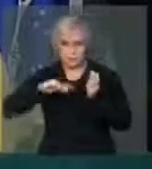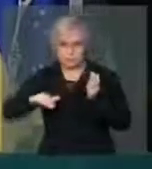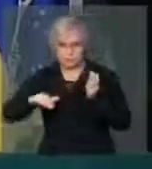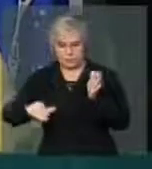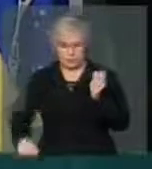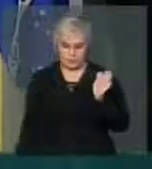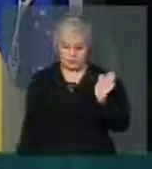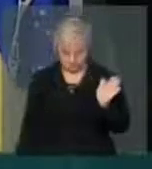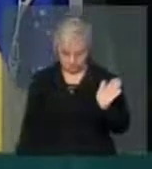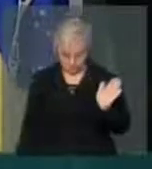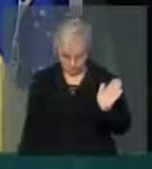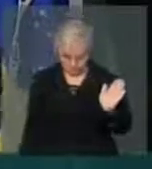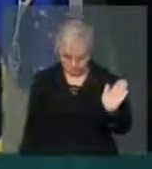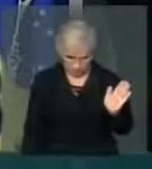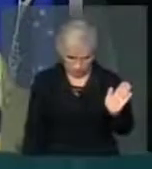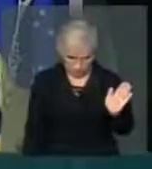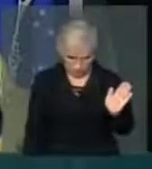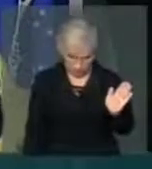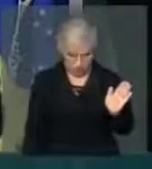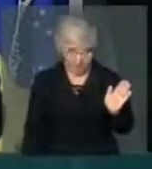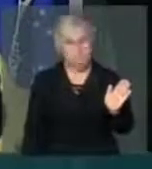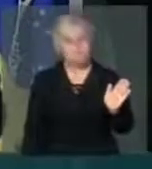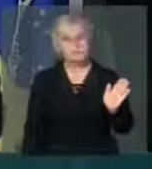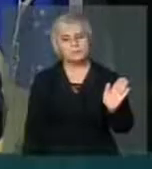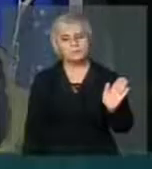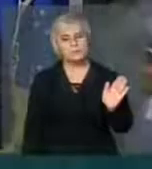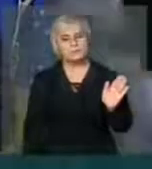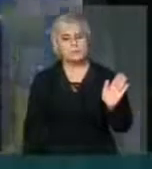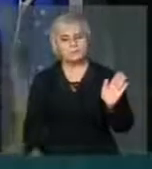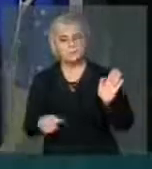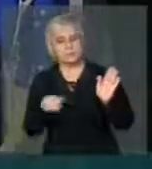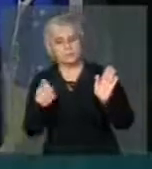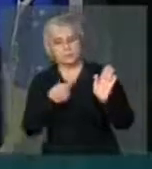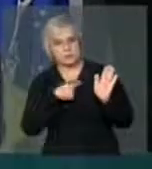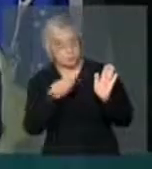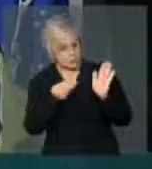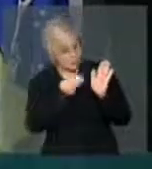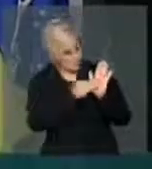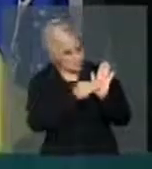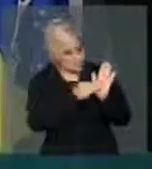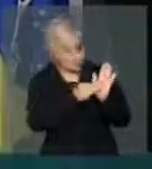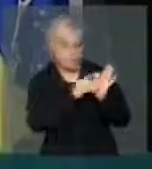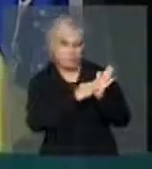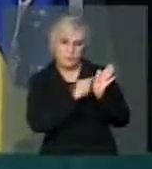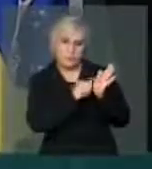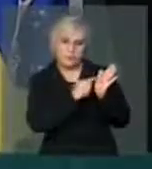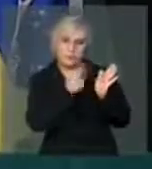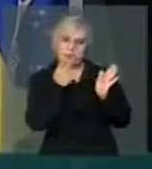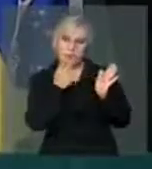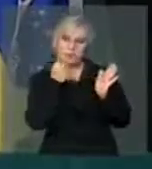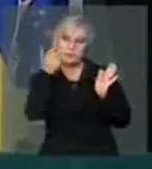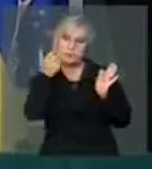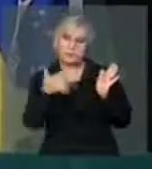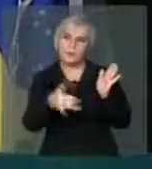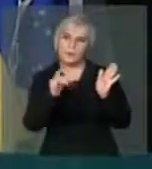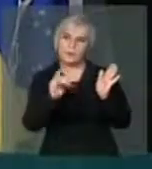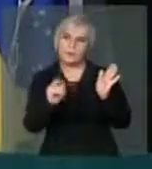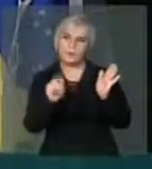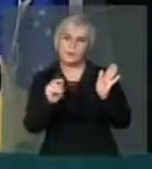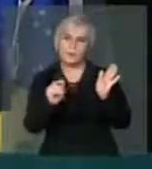Conclui, deputado. No nosso destaque, nós colocamos exatamente isso.